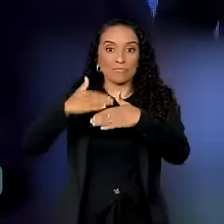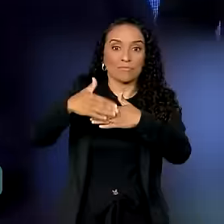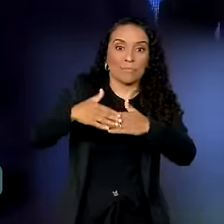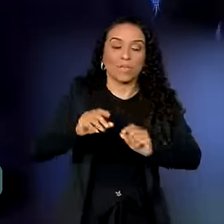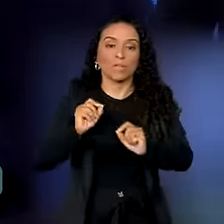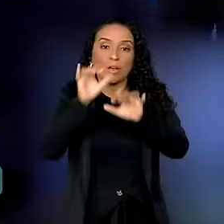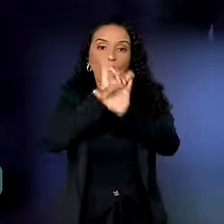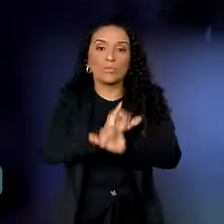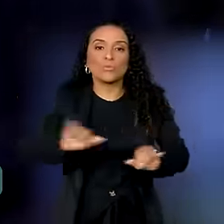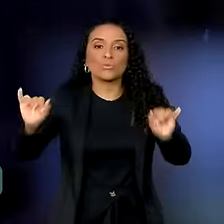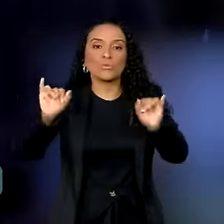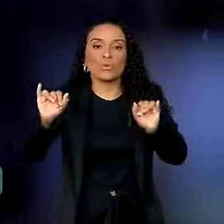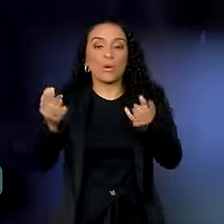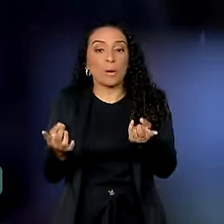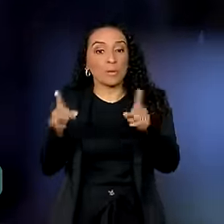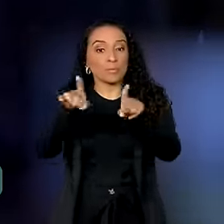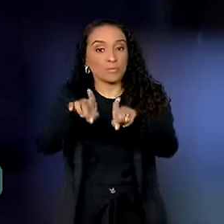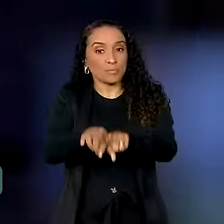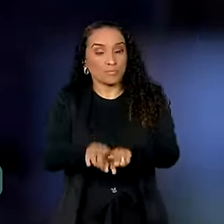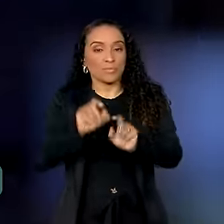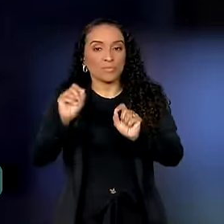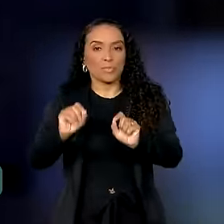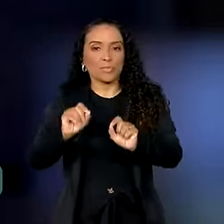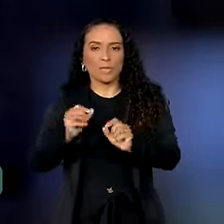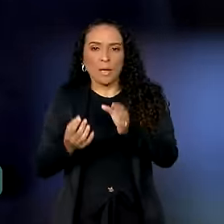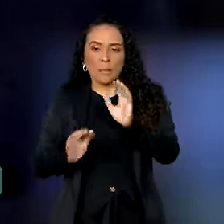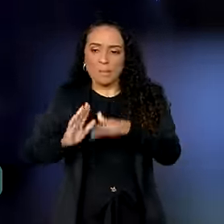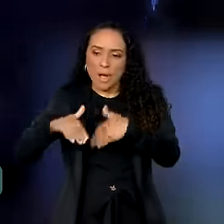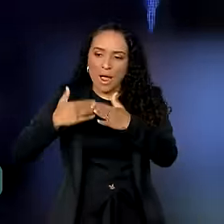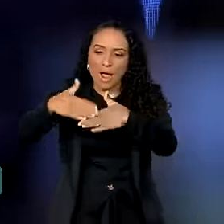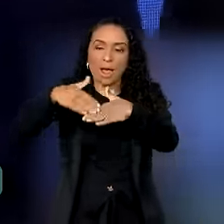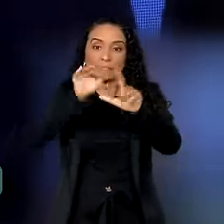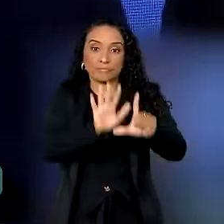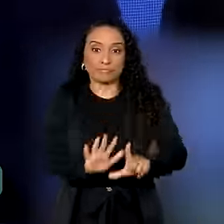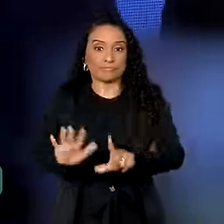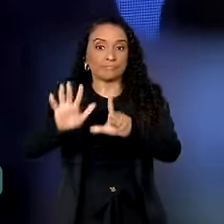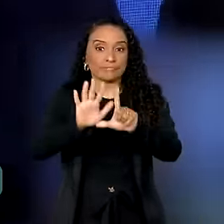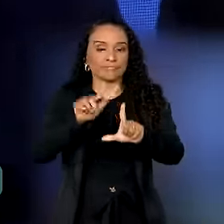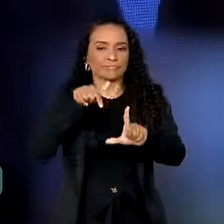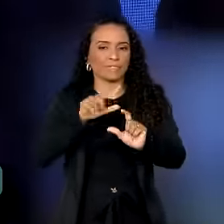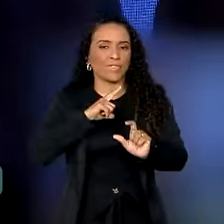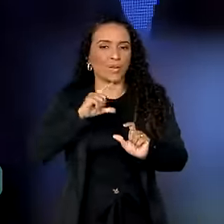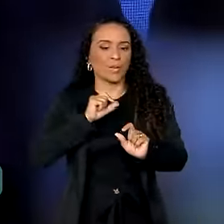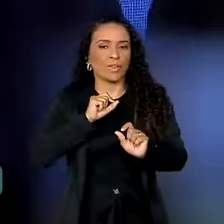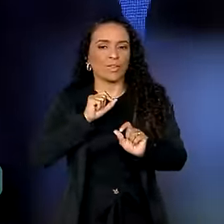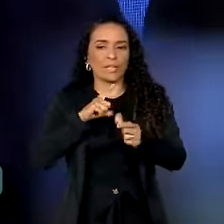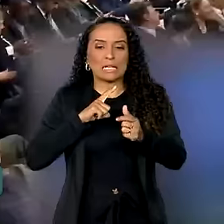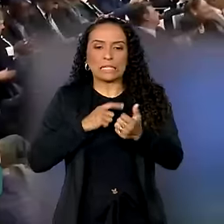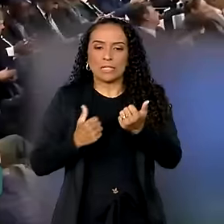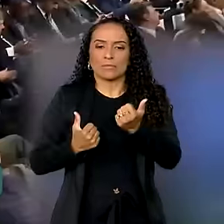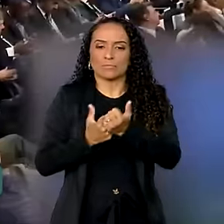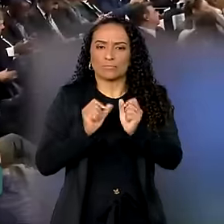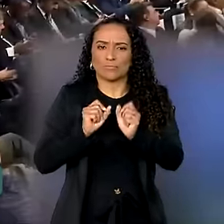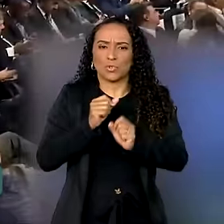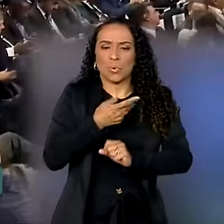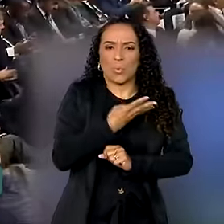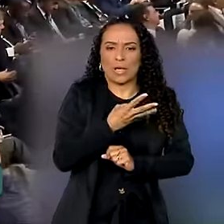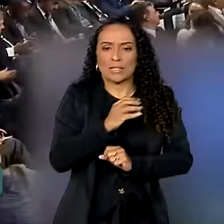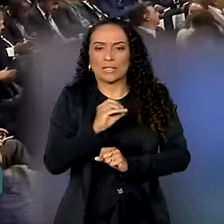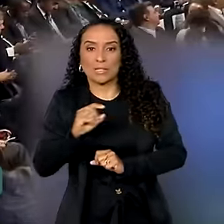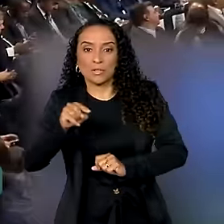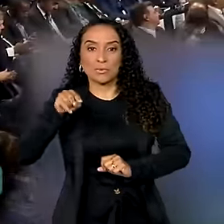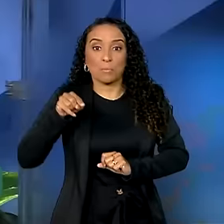anunciaram uma parceria para desenvolvimento dessa plataforma, que vai contar com um aporte inicial de 400